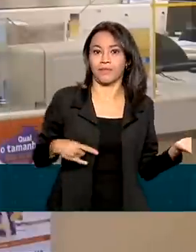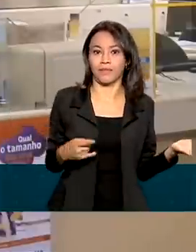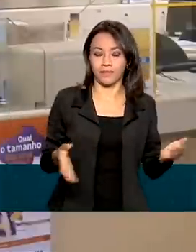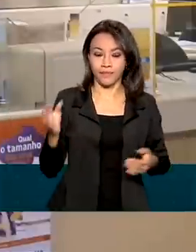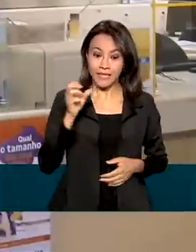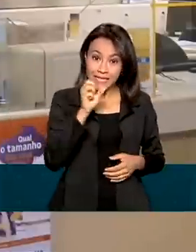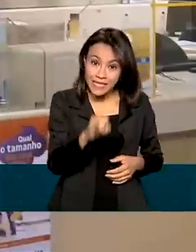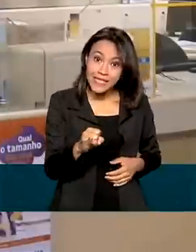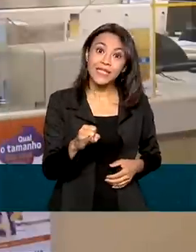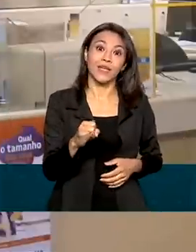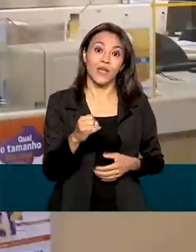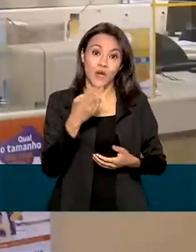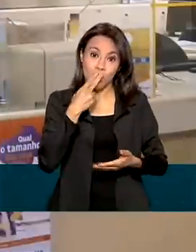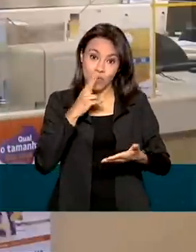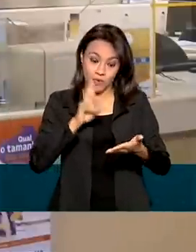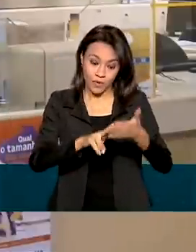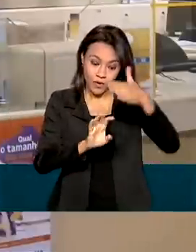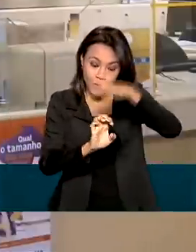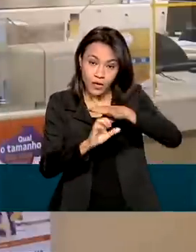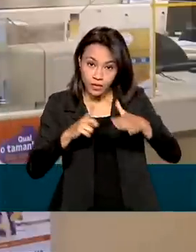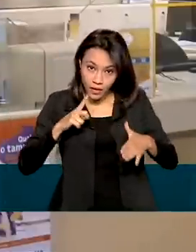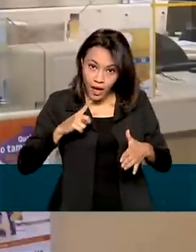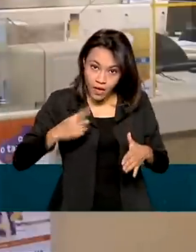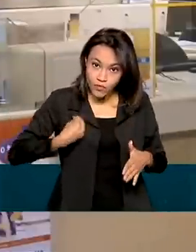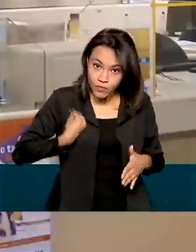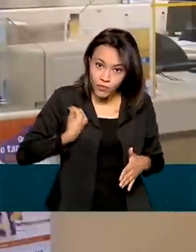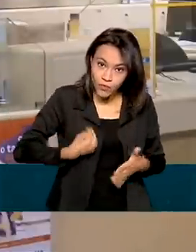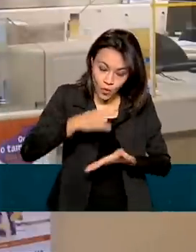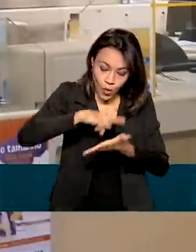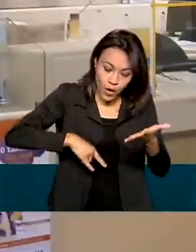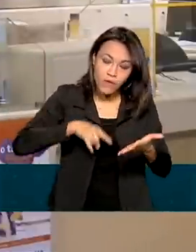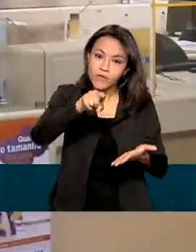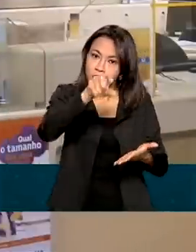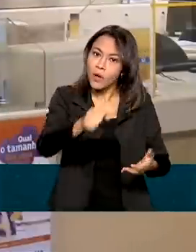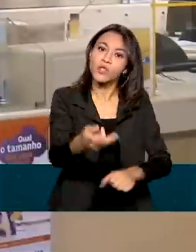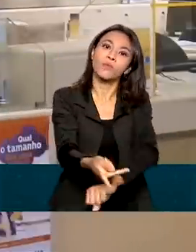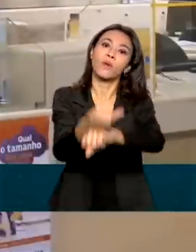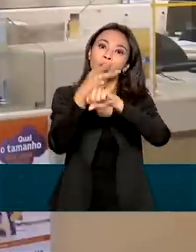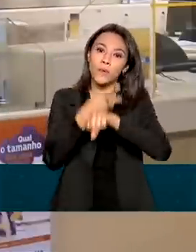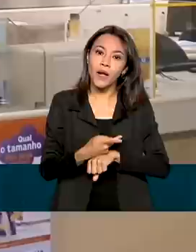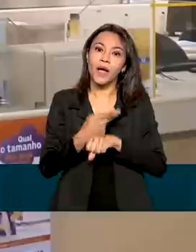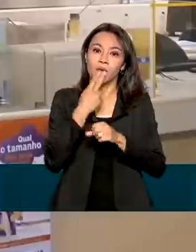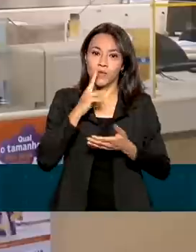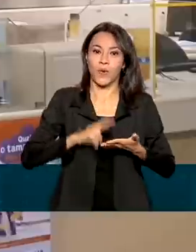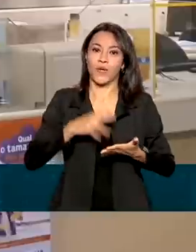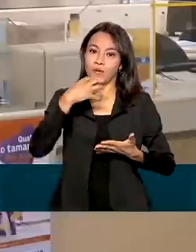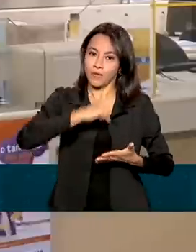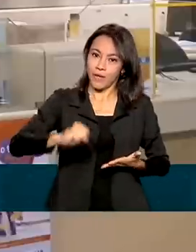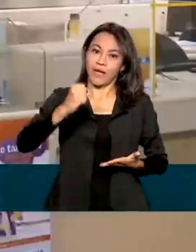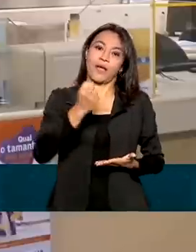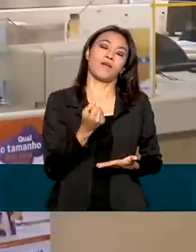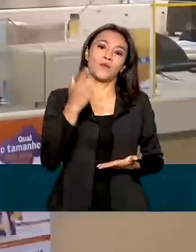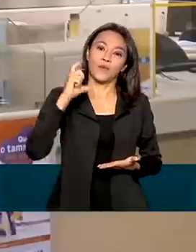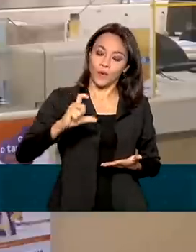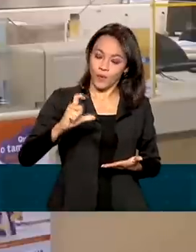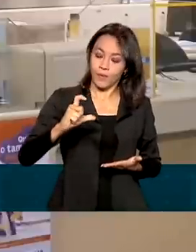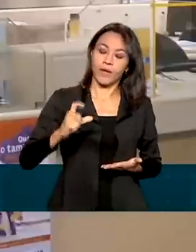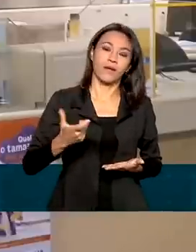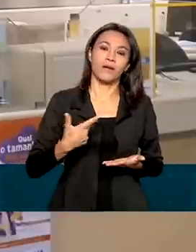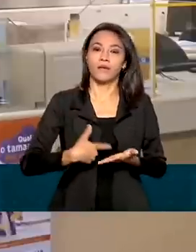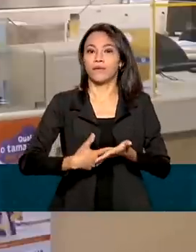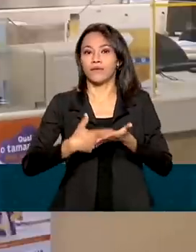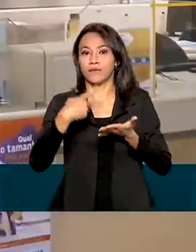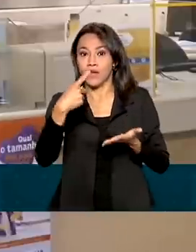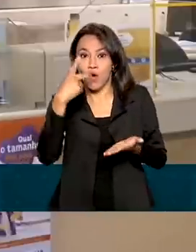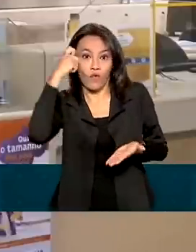nos Correios, você poderá ir até uma da nossa unidade central e retirá-lo a partir da apresentação de um